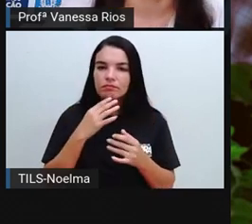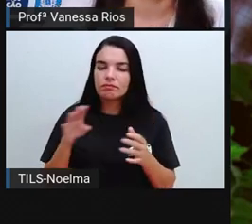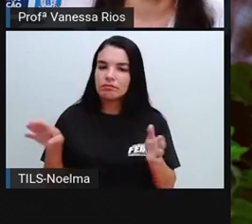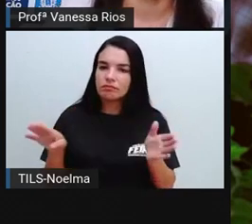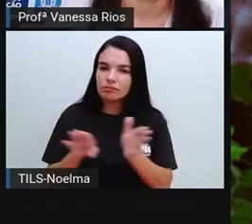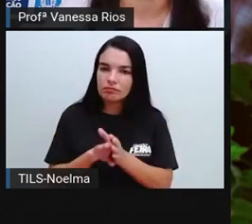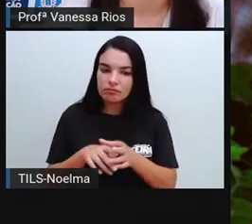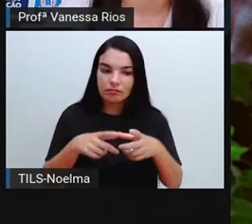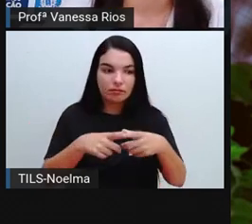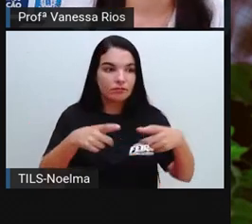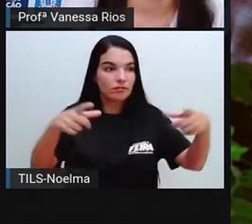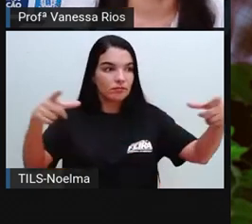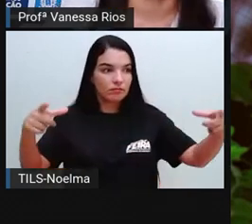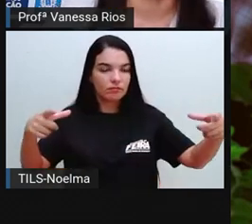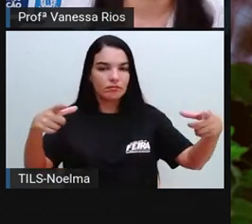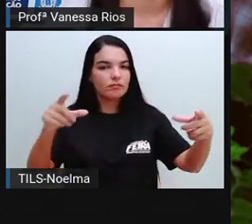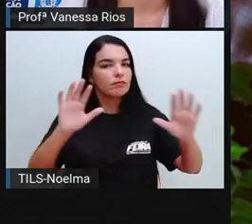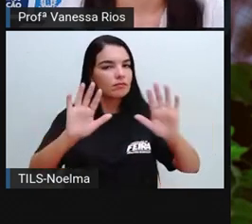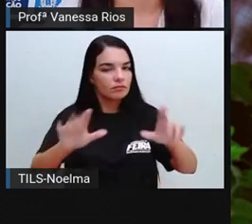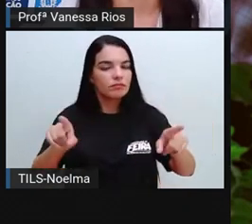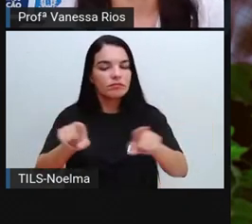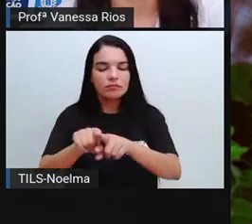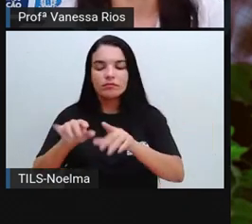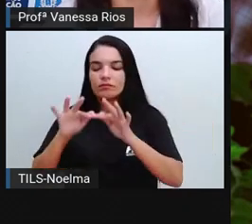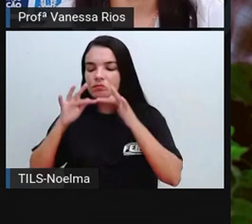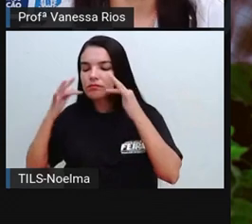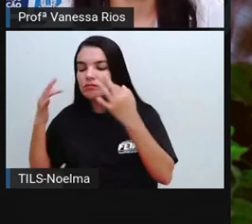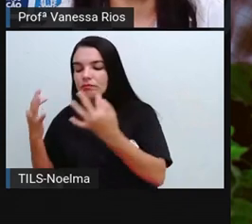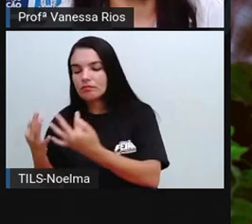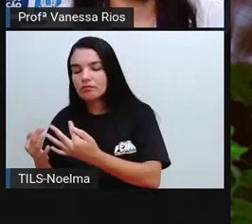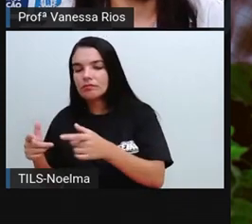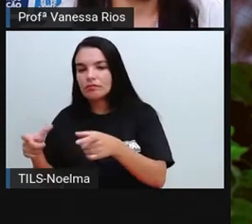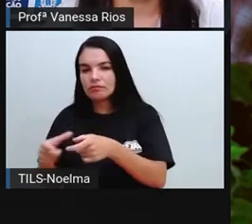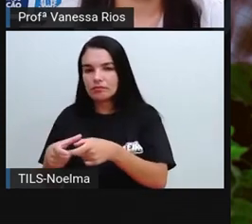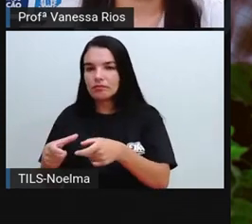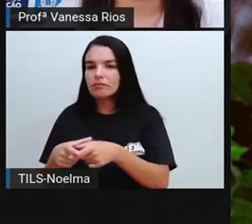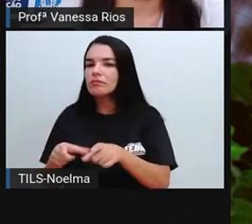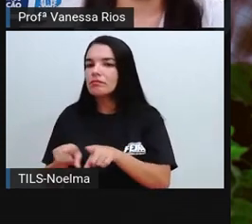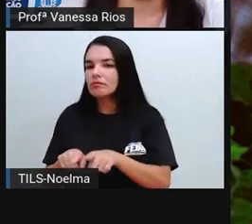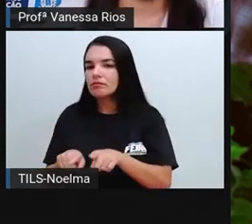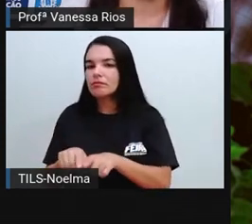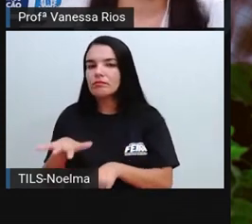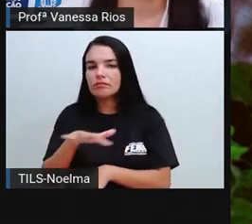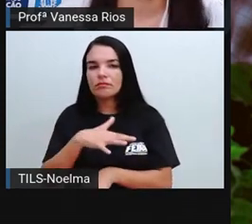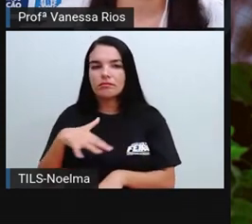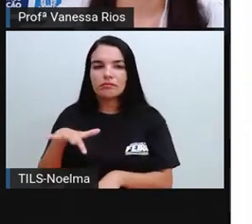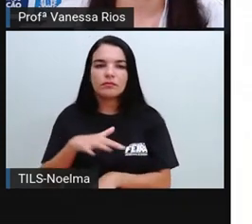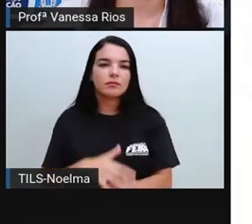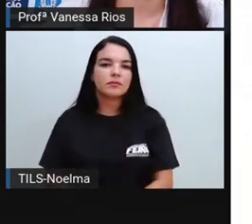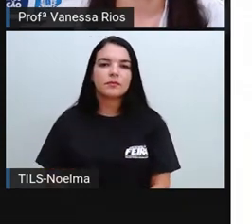grandes produções, aos grandes produtores, mas também aos agricultores de uma forma geral.